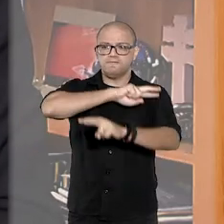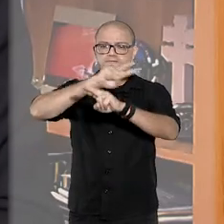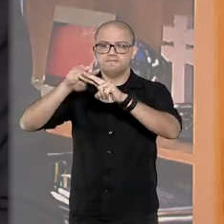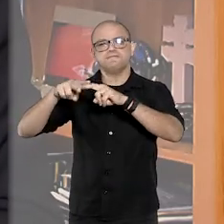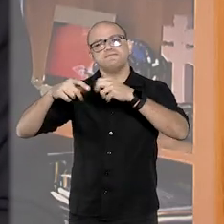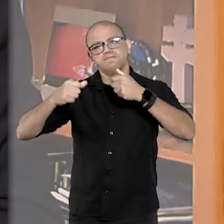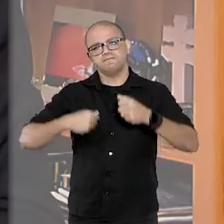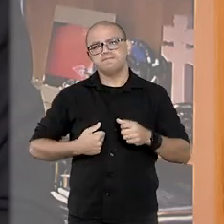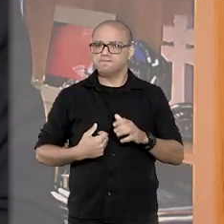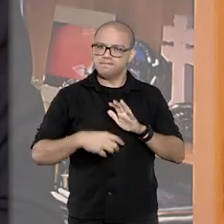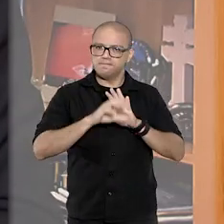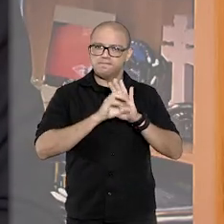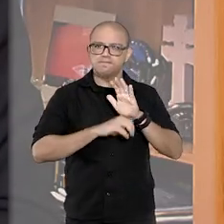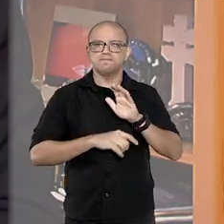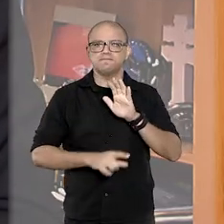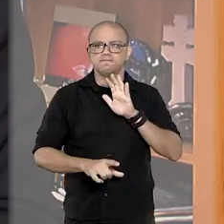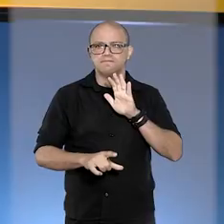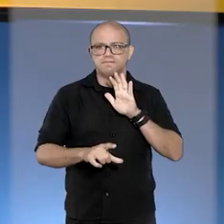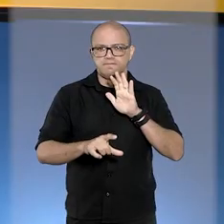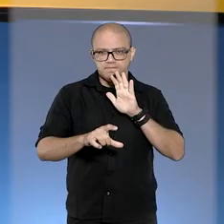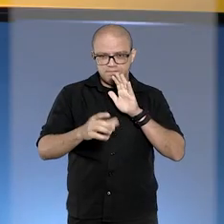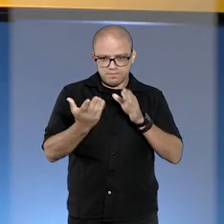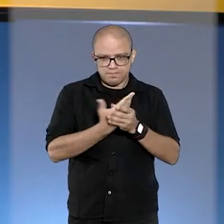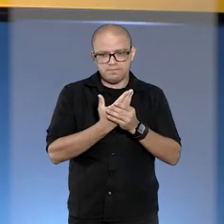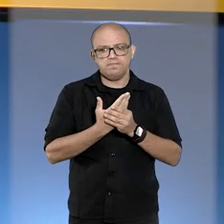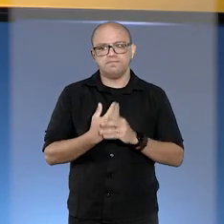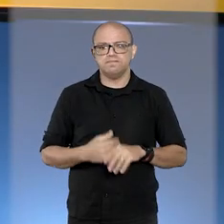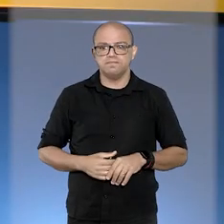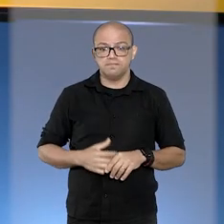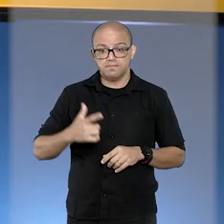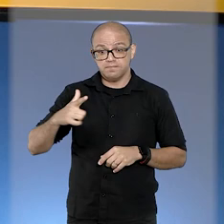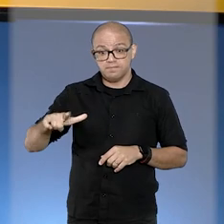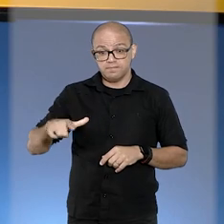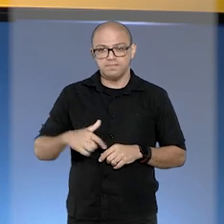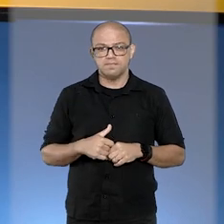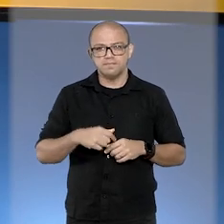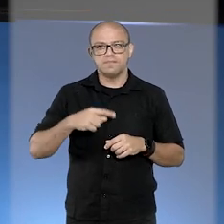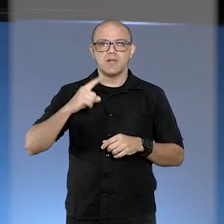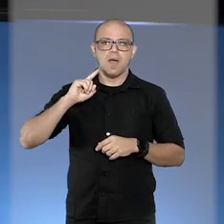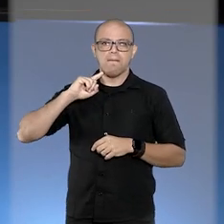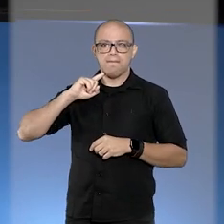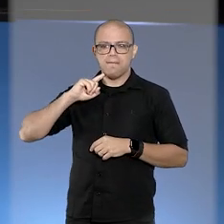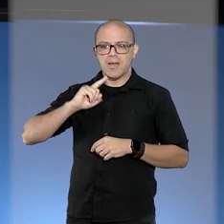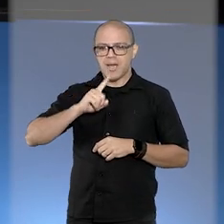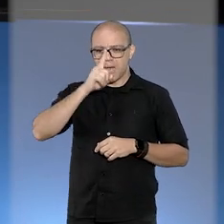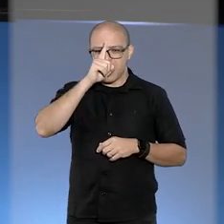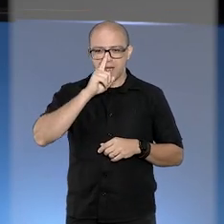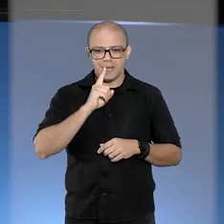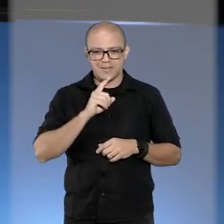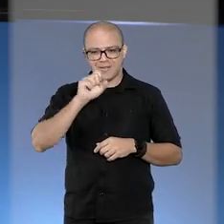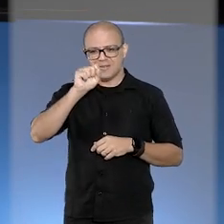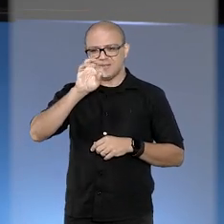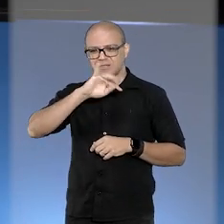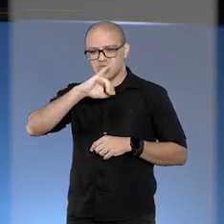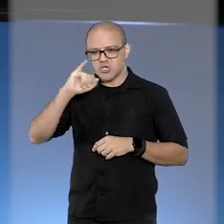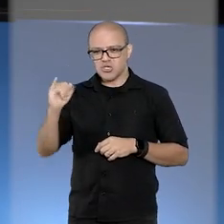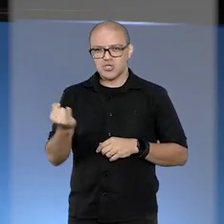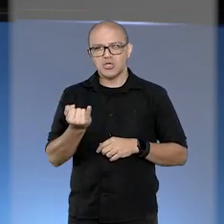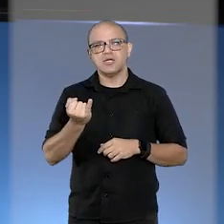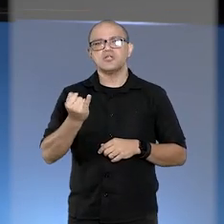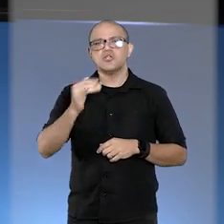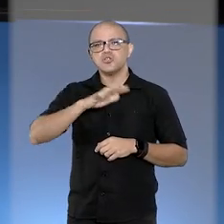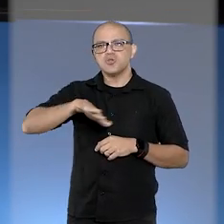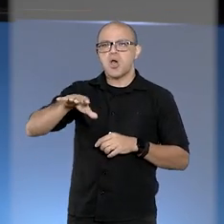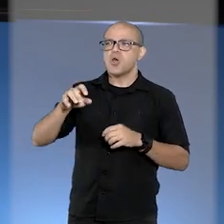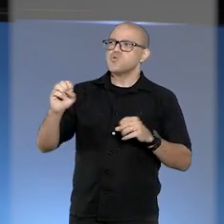previsto no Código de Processo Penal. Em apoio ao movimento Maio Amarelo, o prédio do STJ em Brasília está com